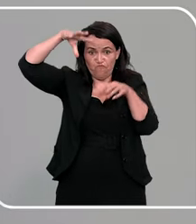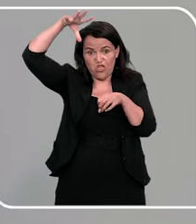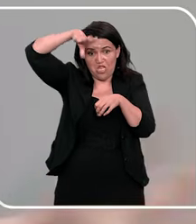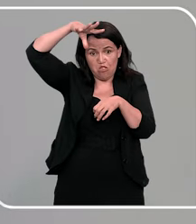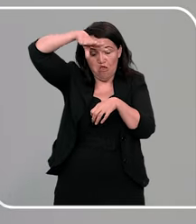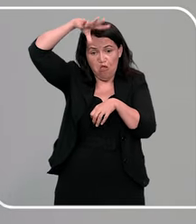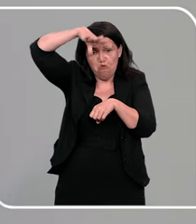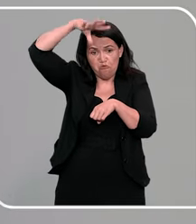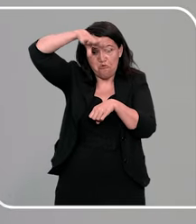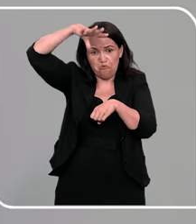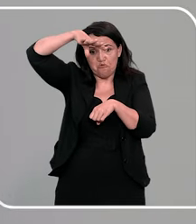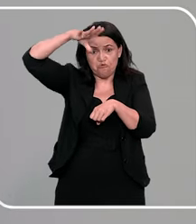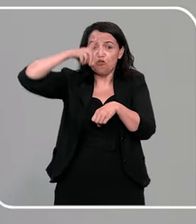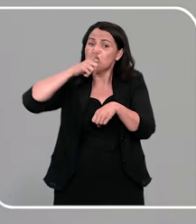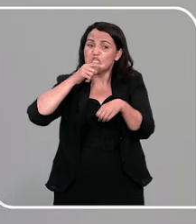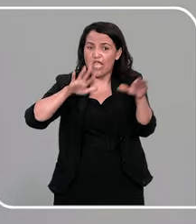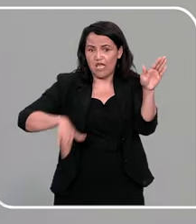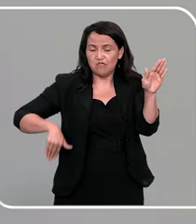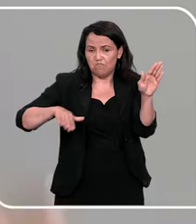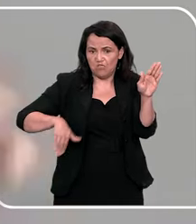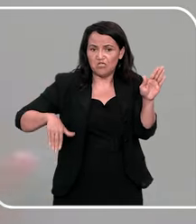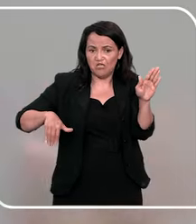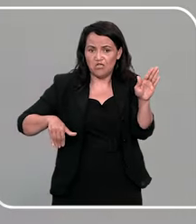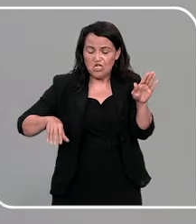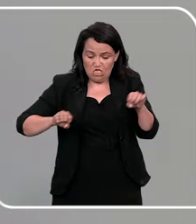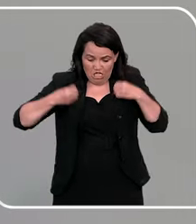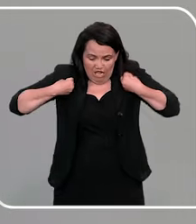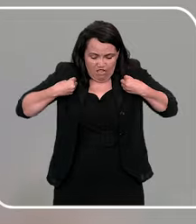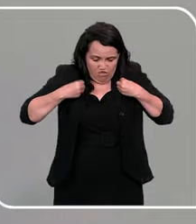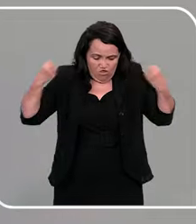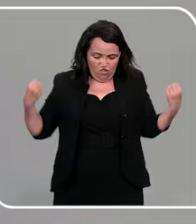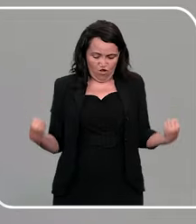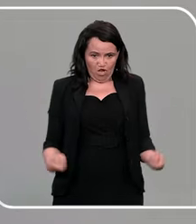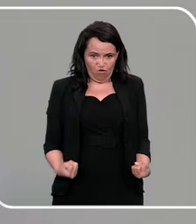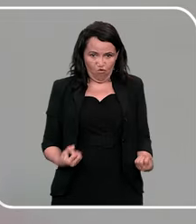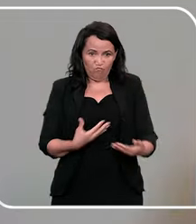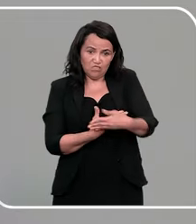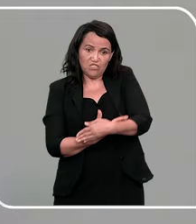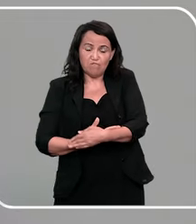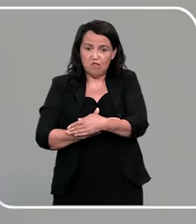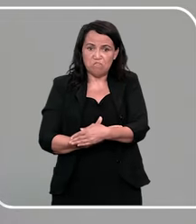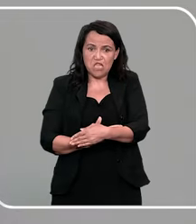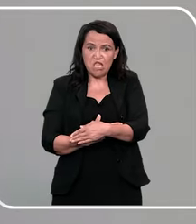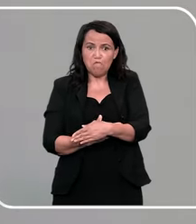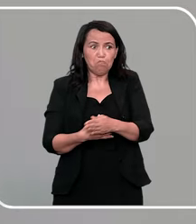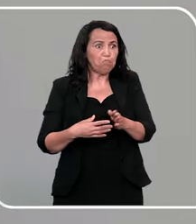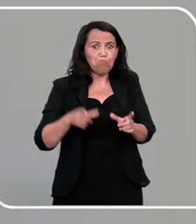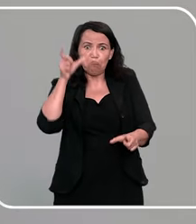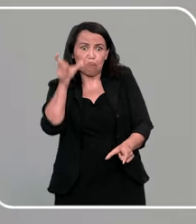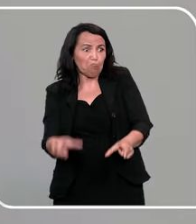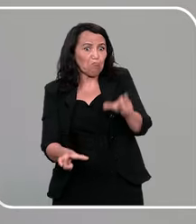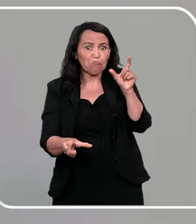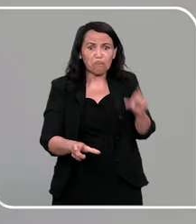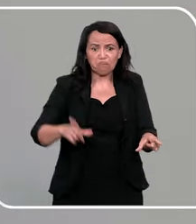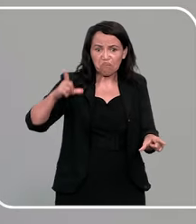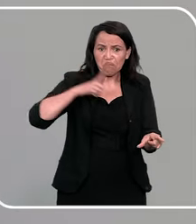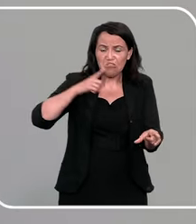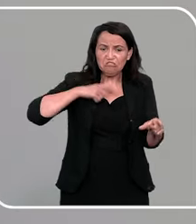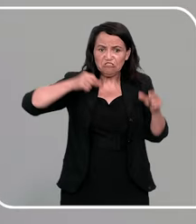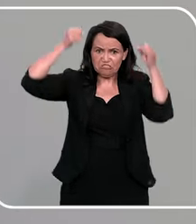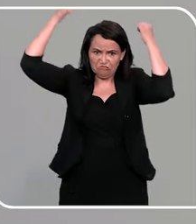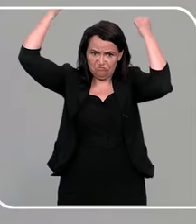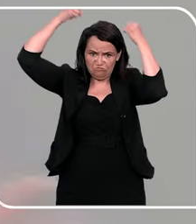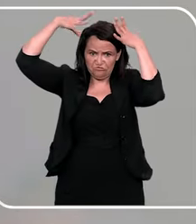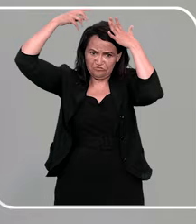né, nos clubes, nos resorts, aquelas duchas, tirou a roupa da bebê, ali na frente de todo mundo, tinha shampoo, tinha